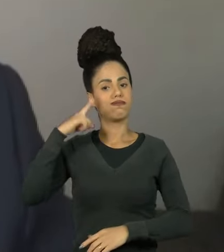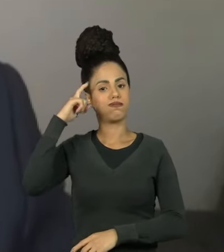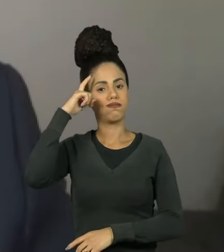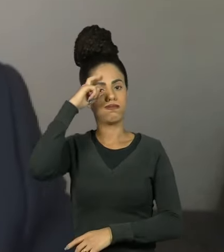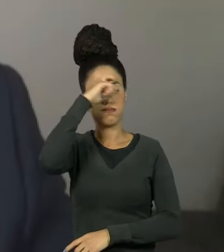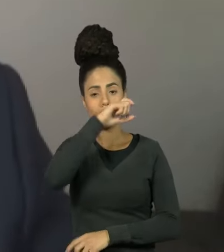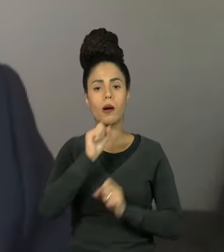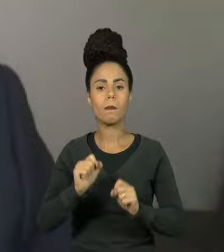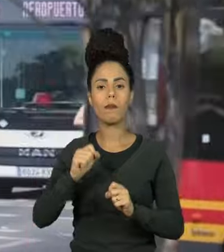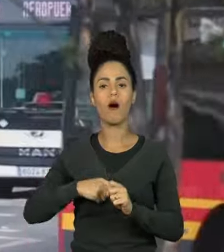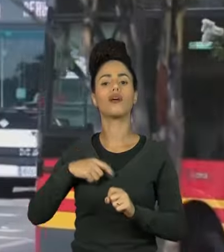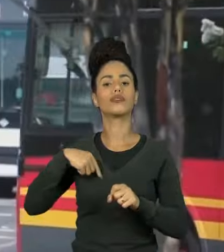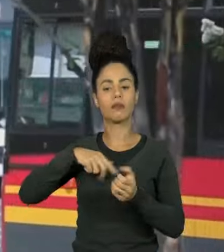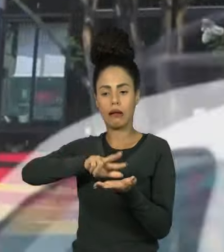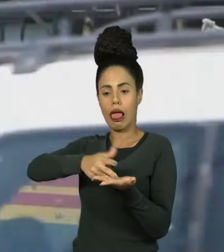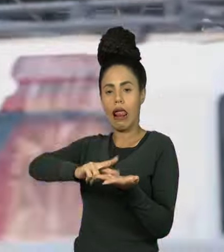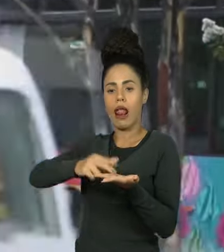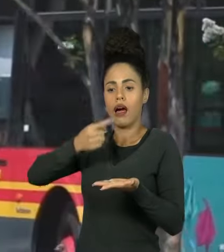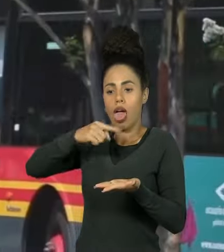crises convulsivas.